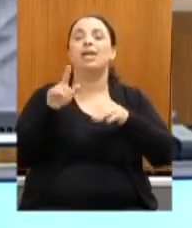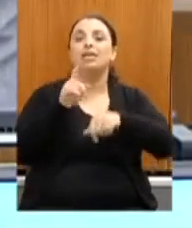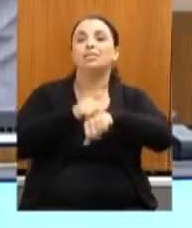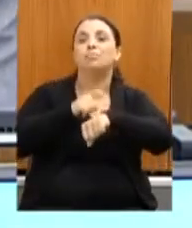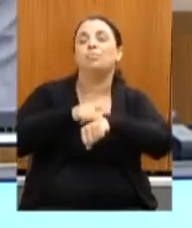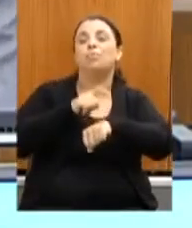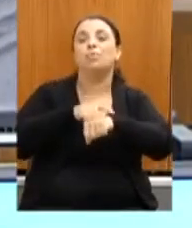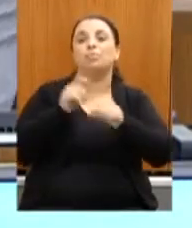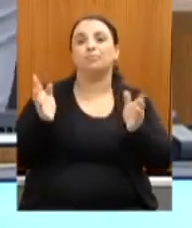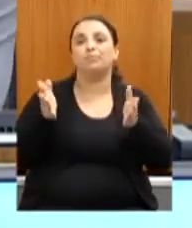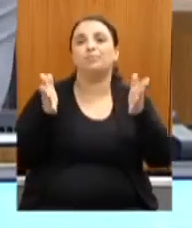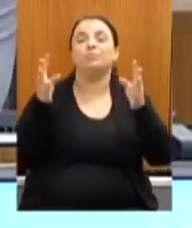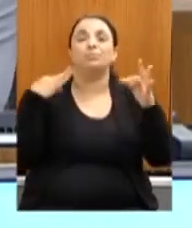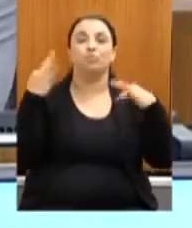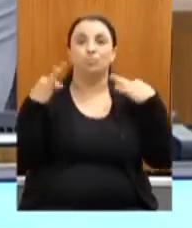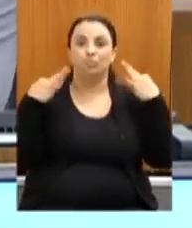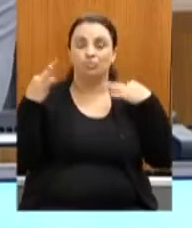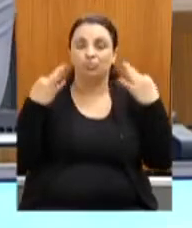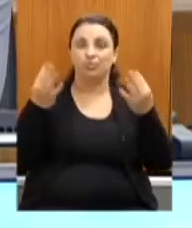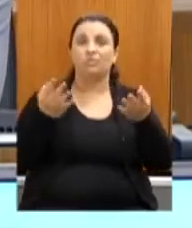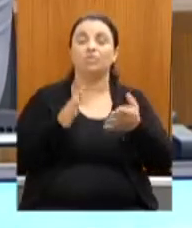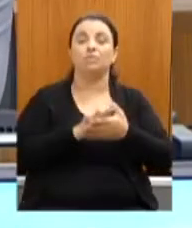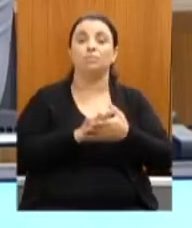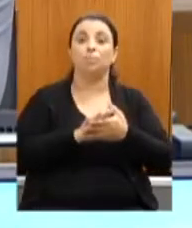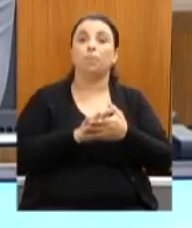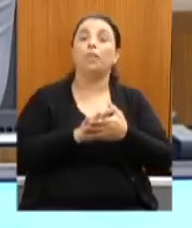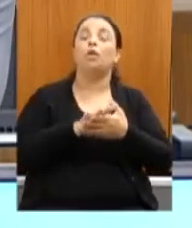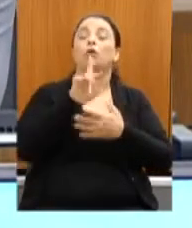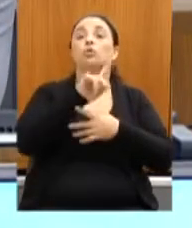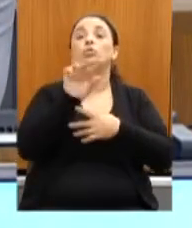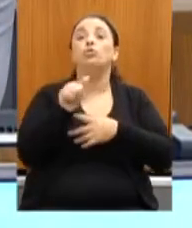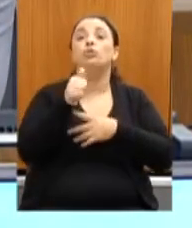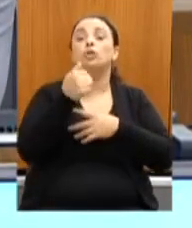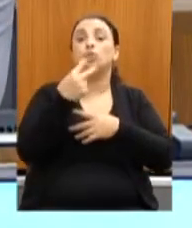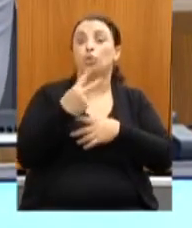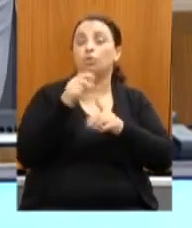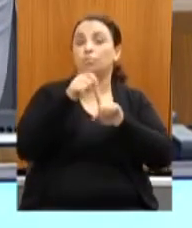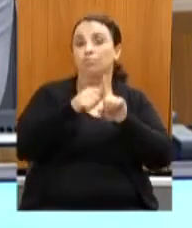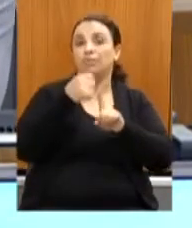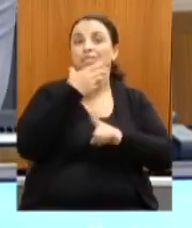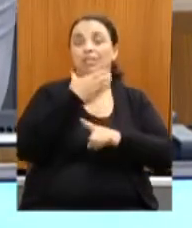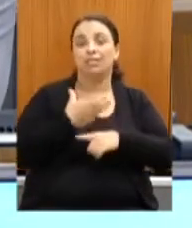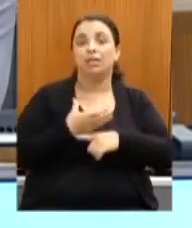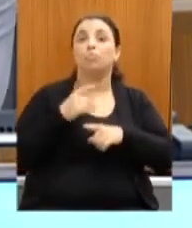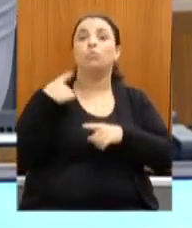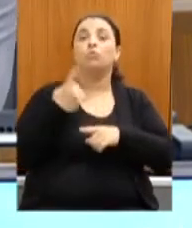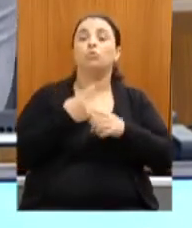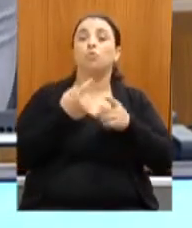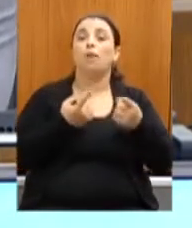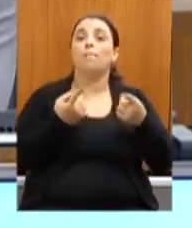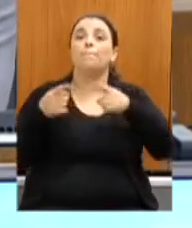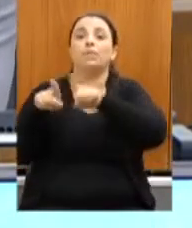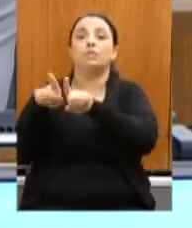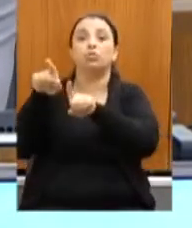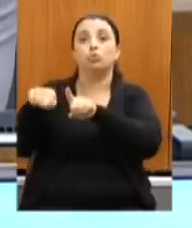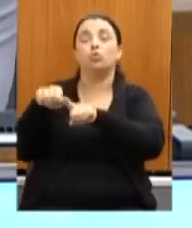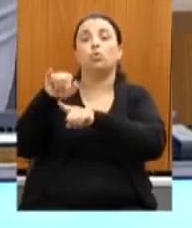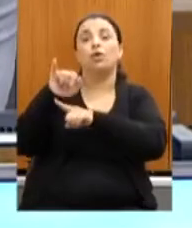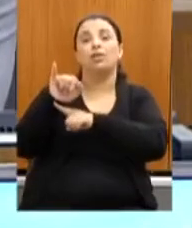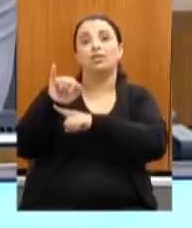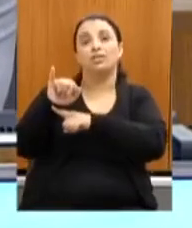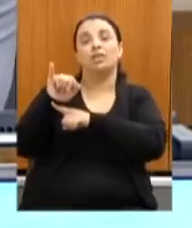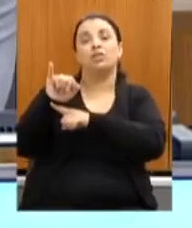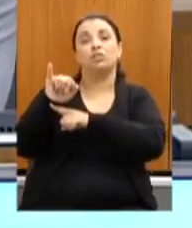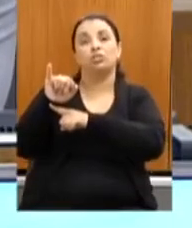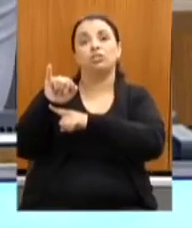turística. Acontece que, no dia 2 de dezembro, nós estaremos abrindo, com a iniciativa privada, um mapping ou